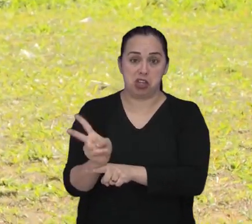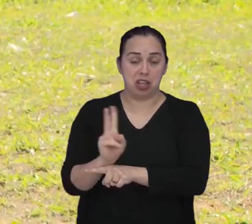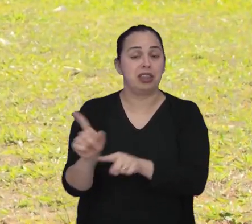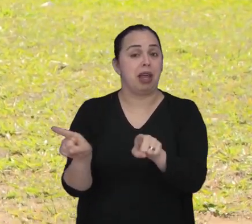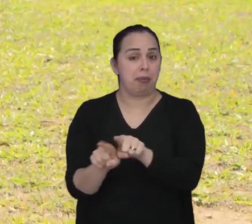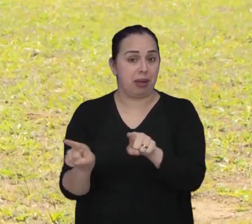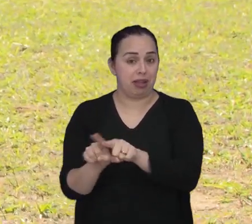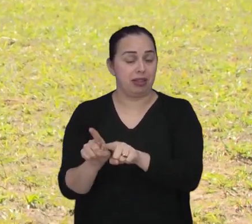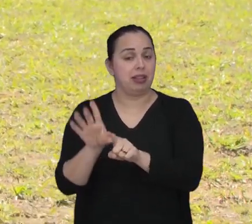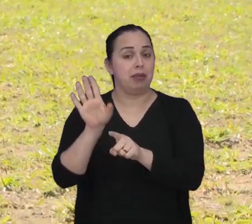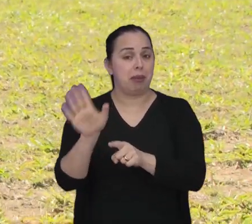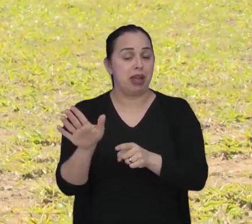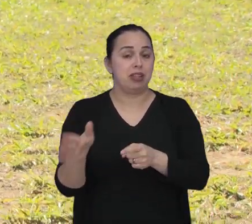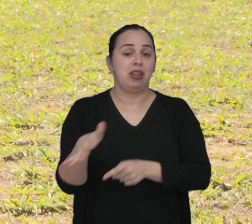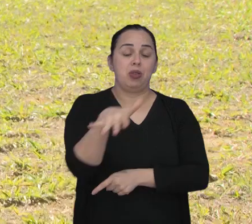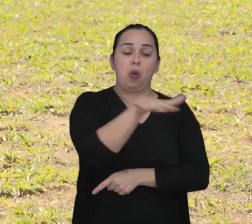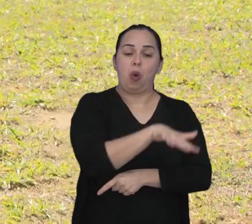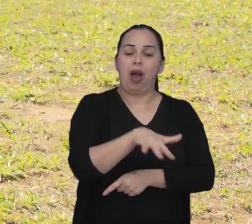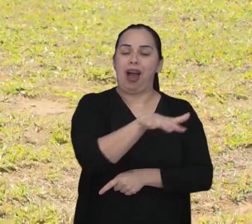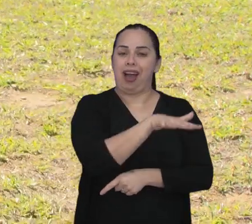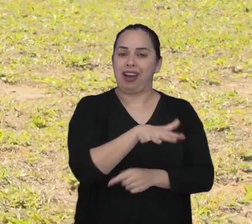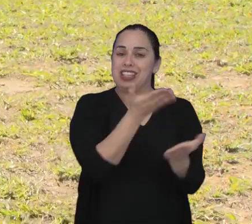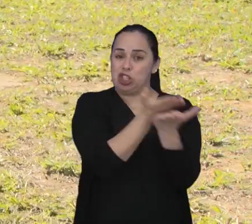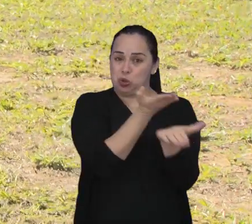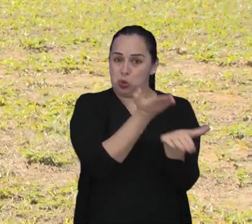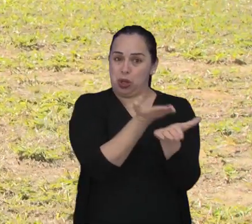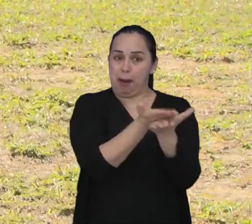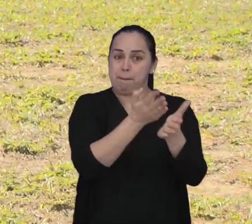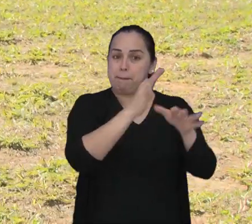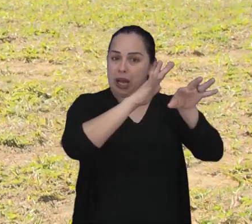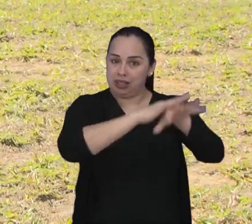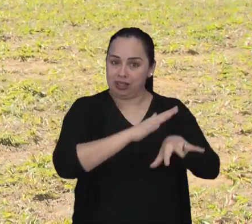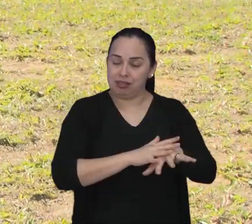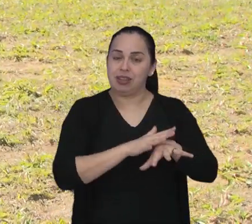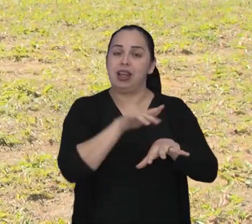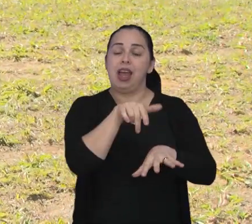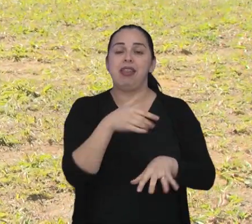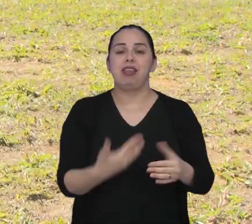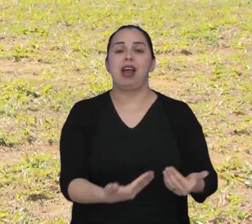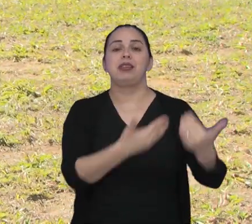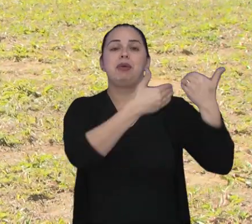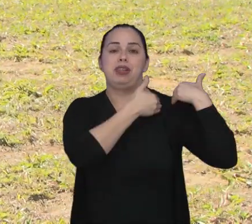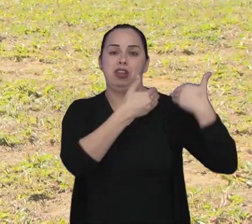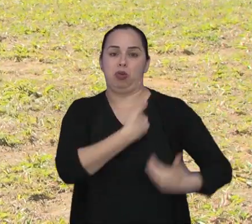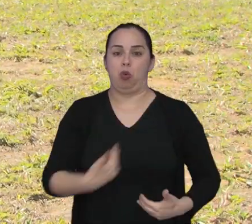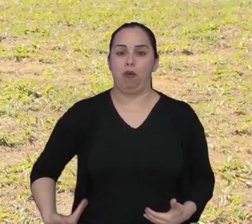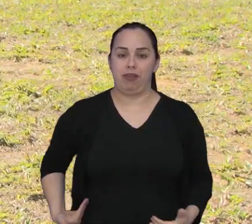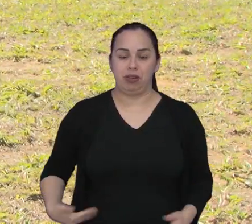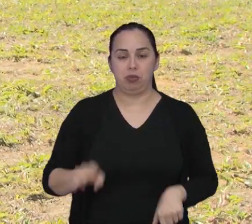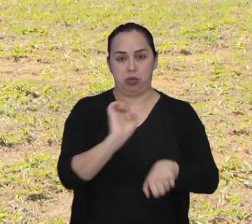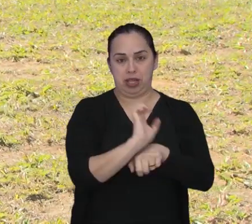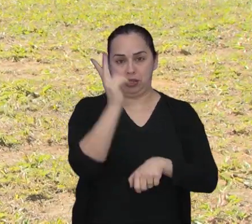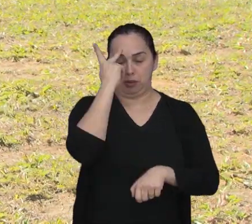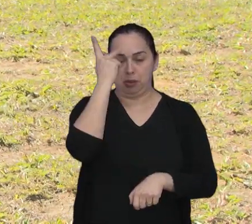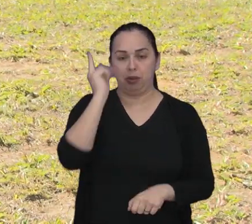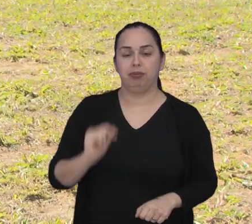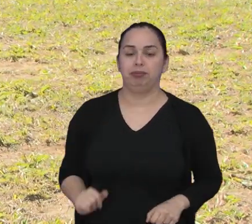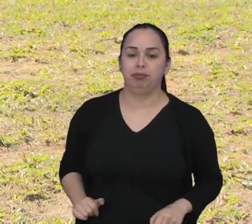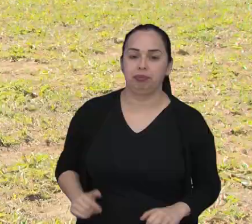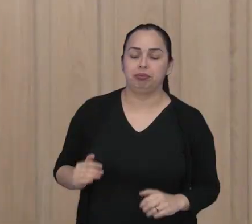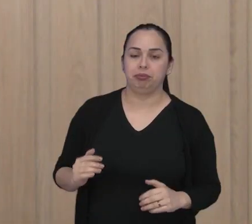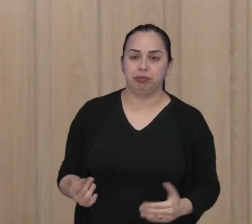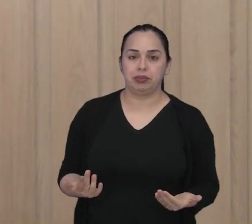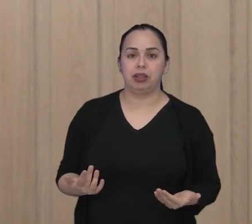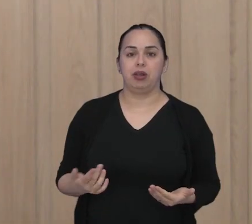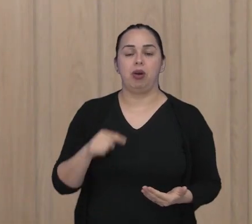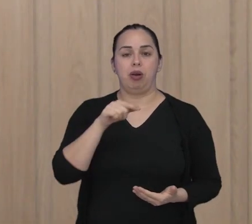como por exemplo a zeladoria. Já o lado pedagógico, o lado dos estudos, este sim será de responsabilidade do governo.